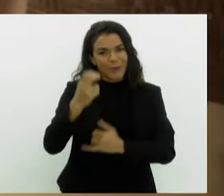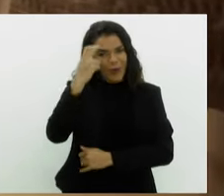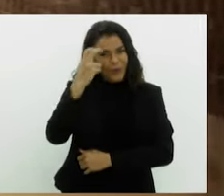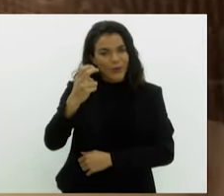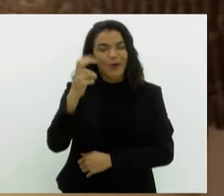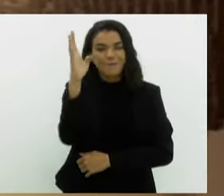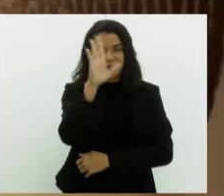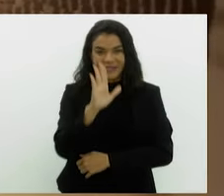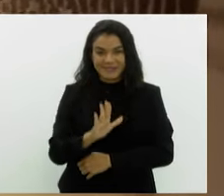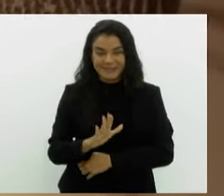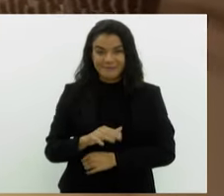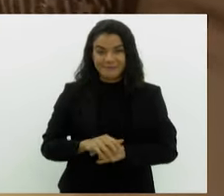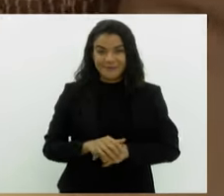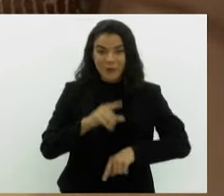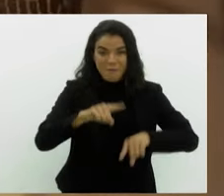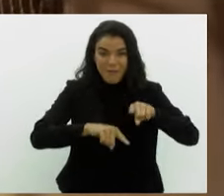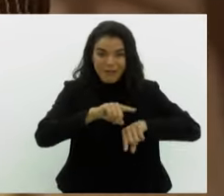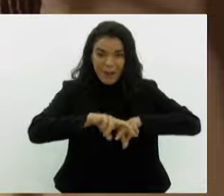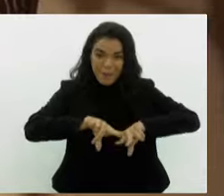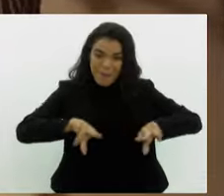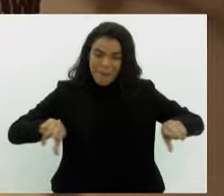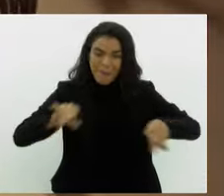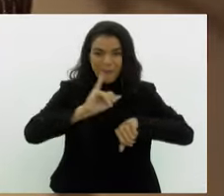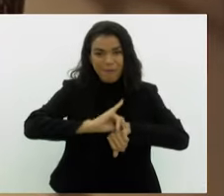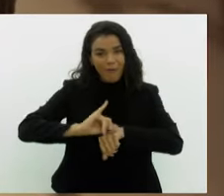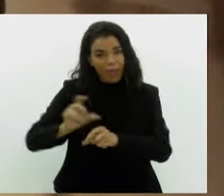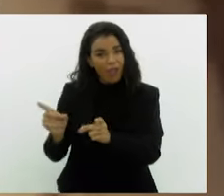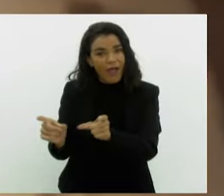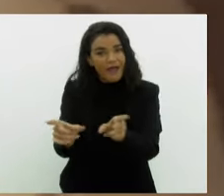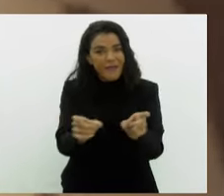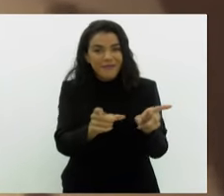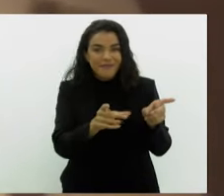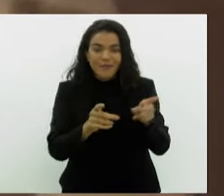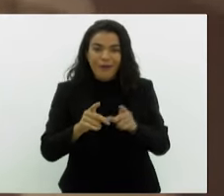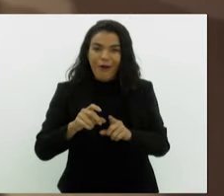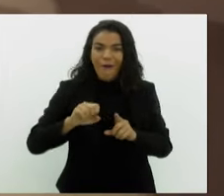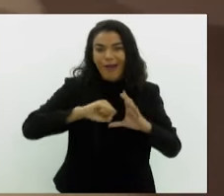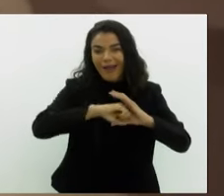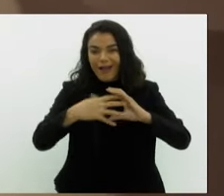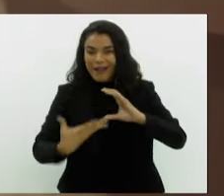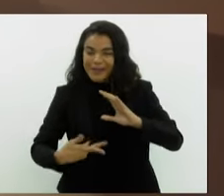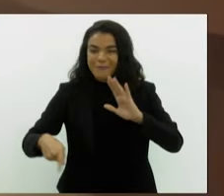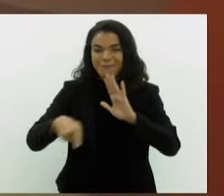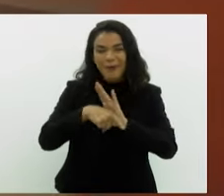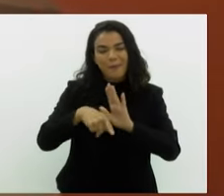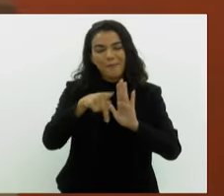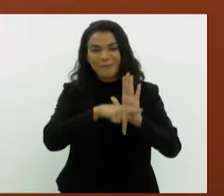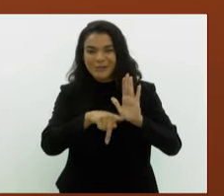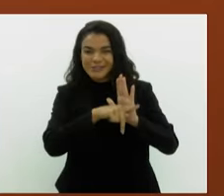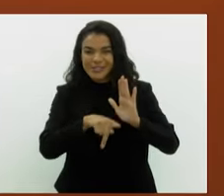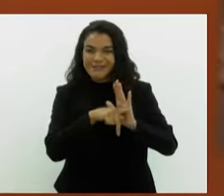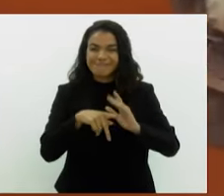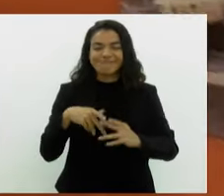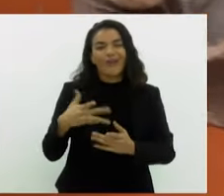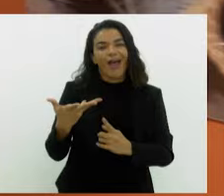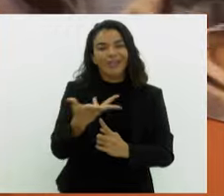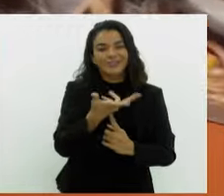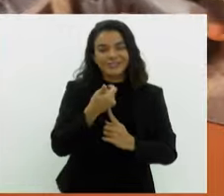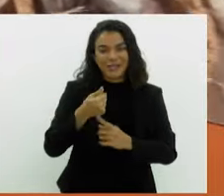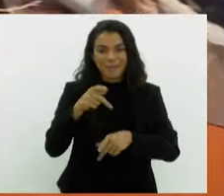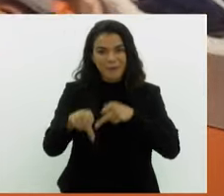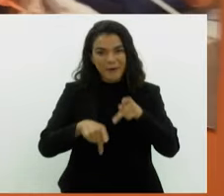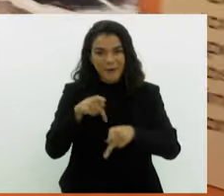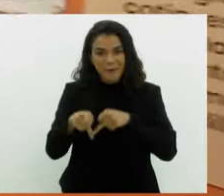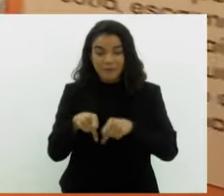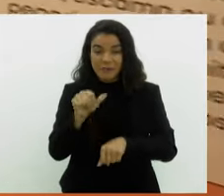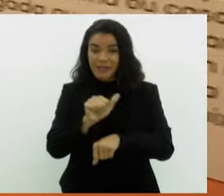Brasileiro. As peças dessa nova exposição estão à venda, uma característica do projeto Sala do Artista Popular. Os compradores só